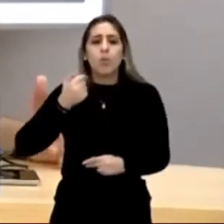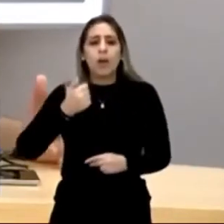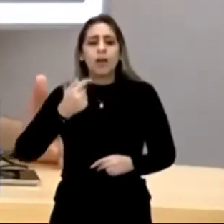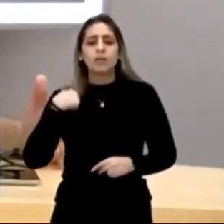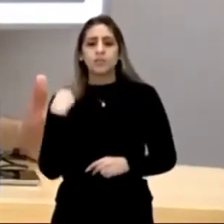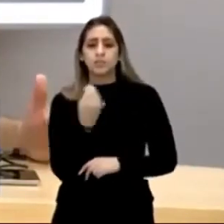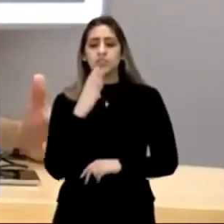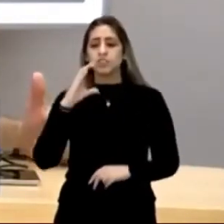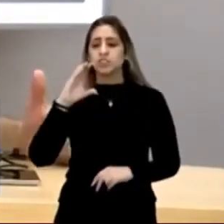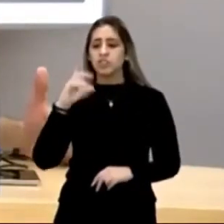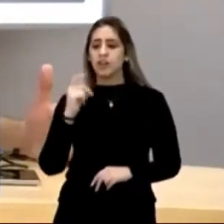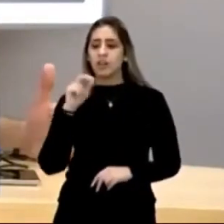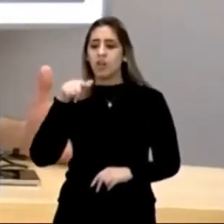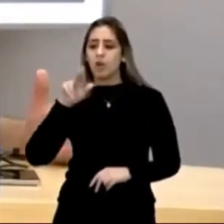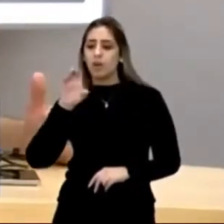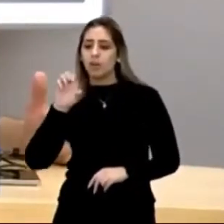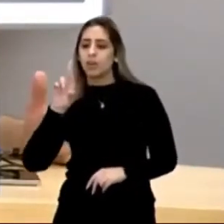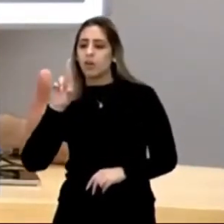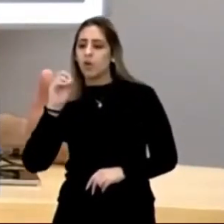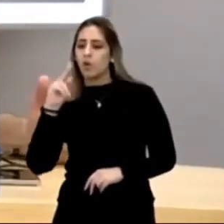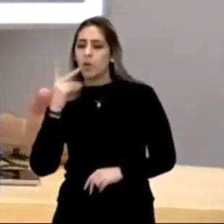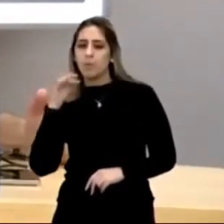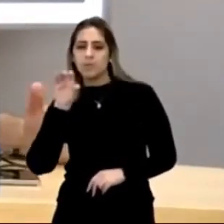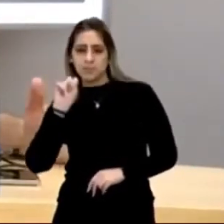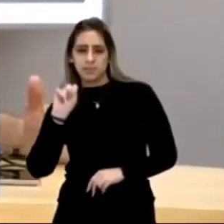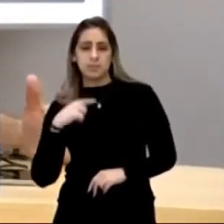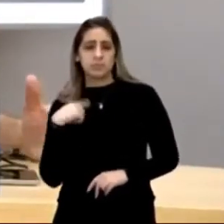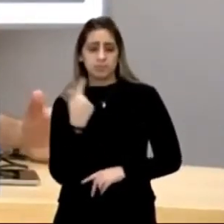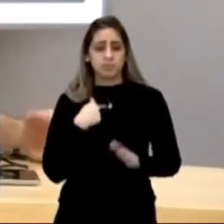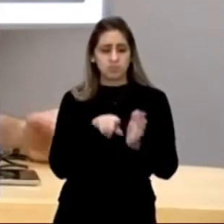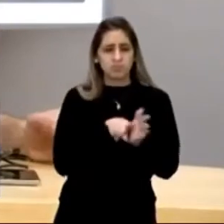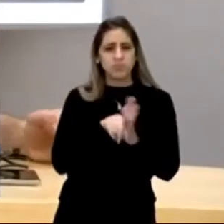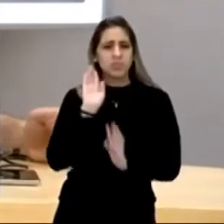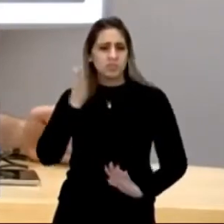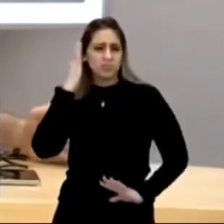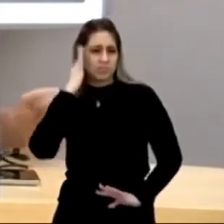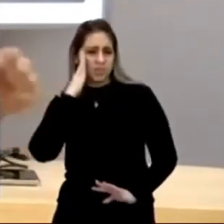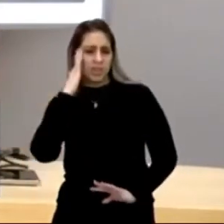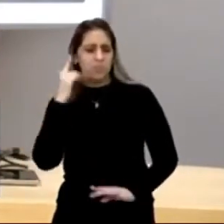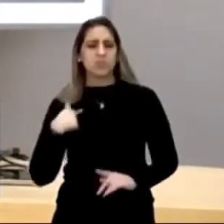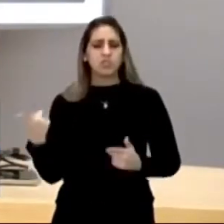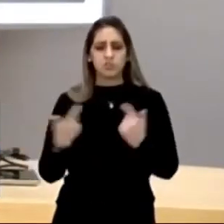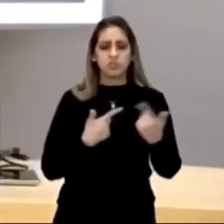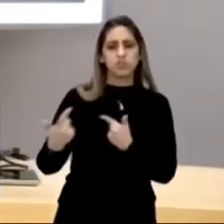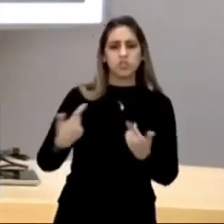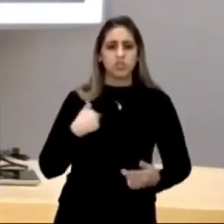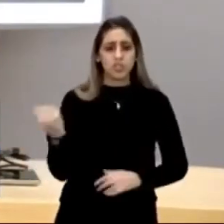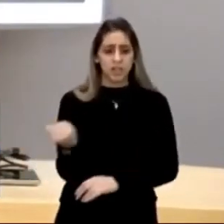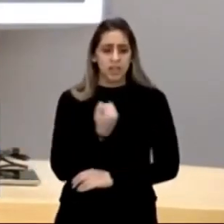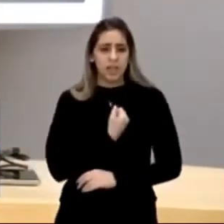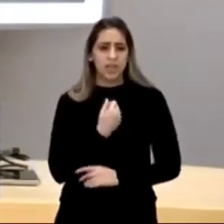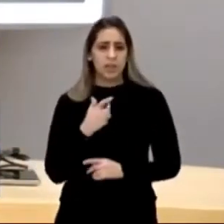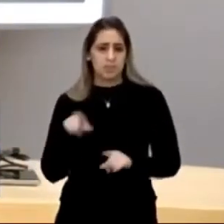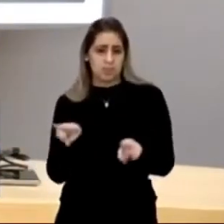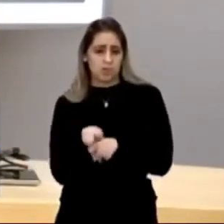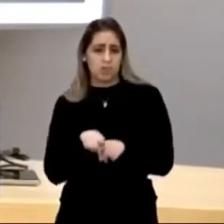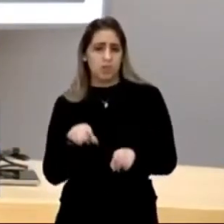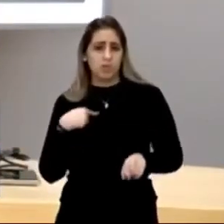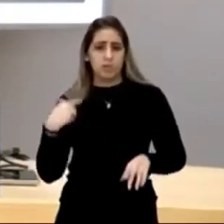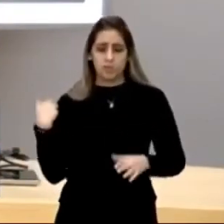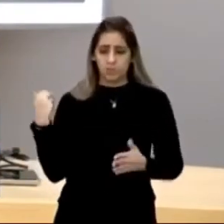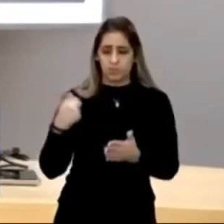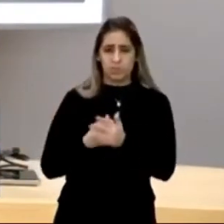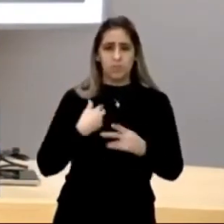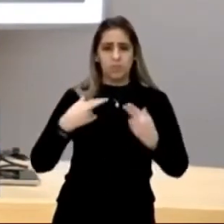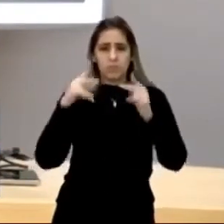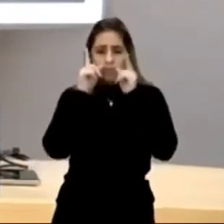Sherlock Holmes, um Poirot, esses investigadores, sabe, de crimes, que, Batman,